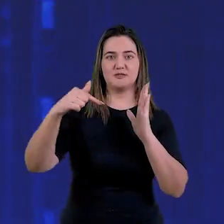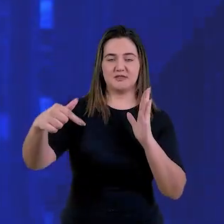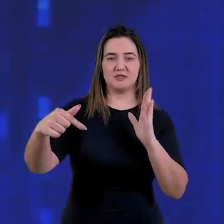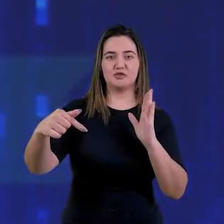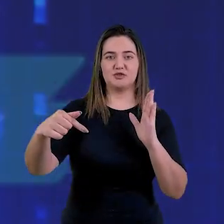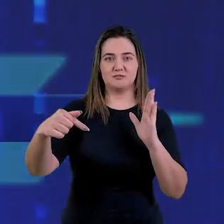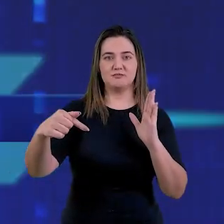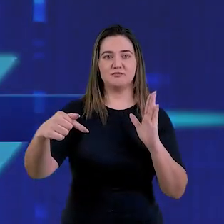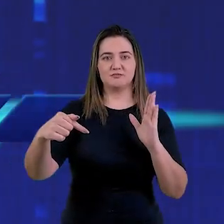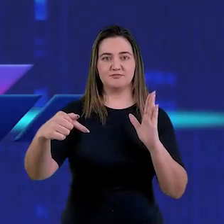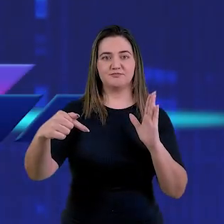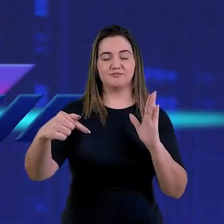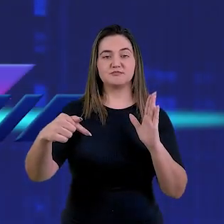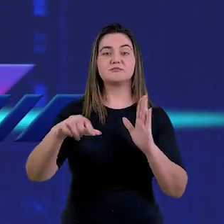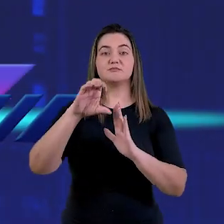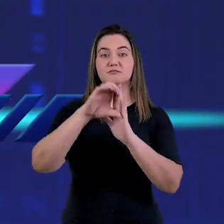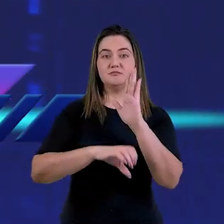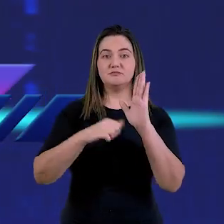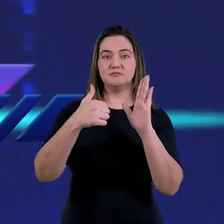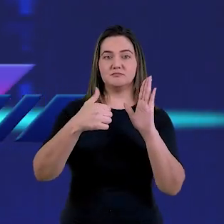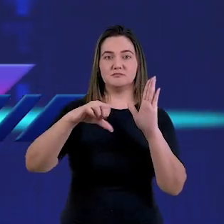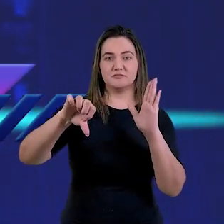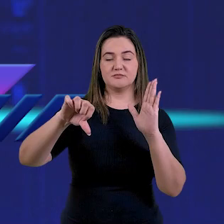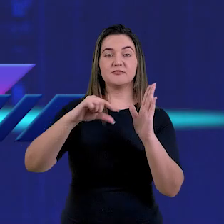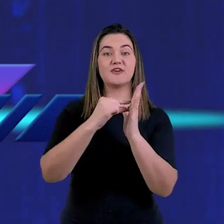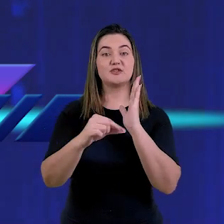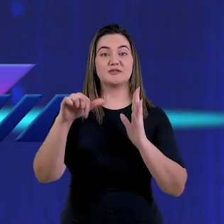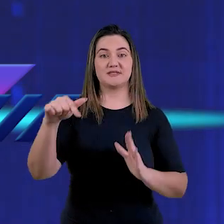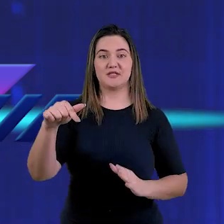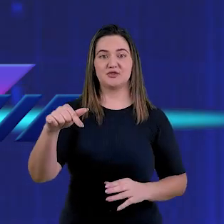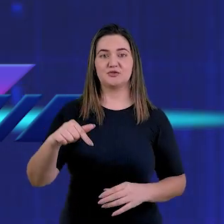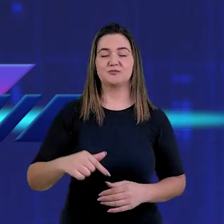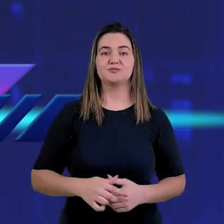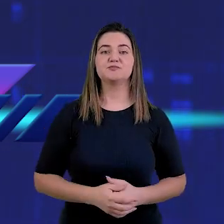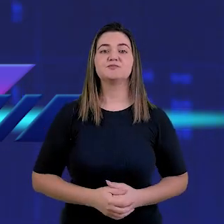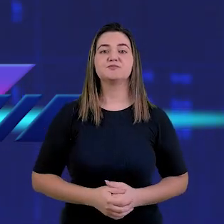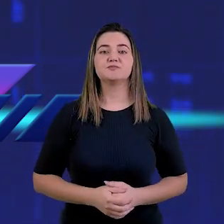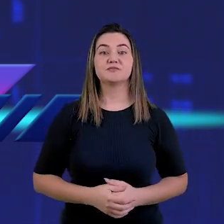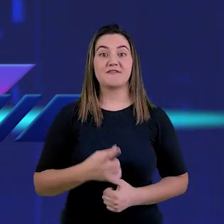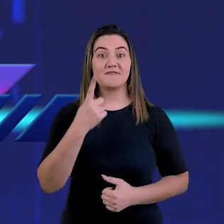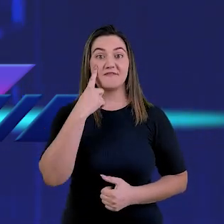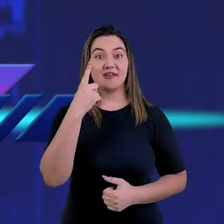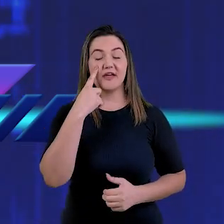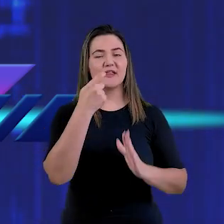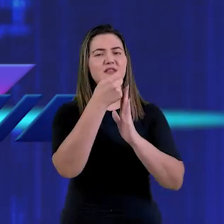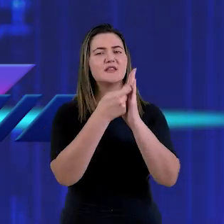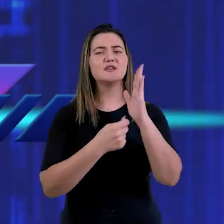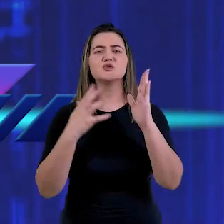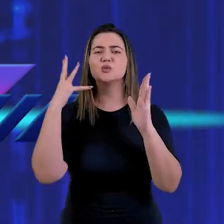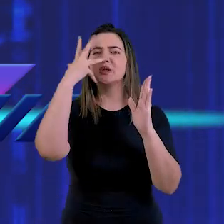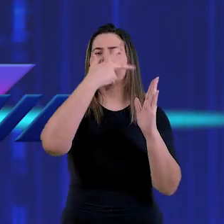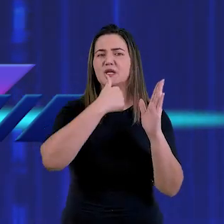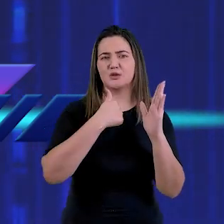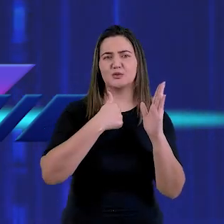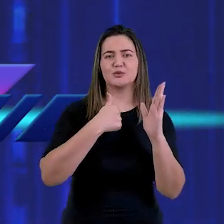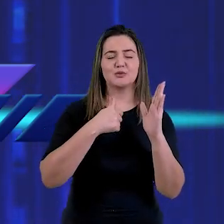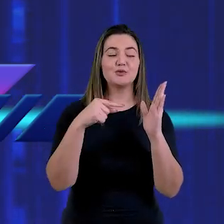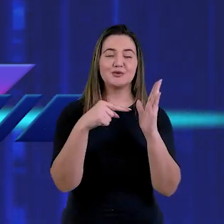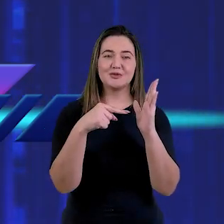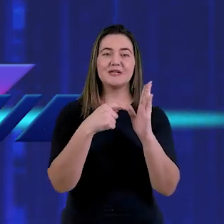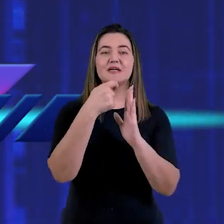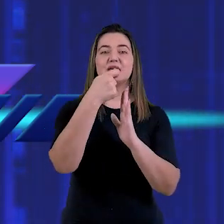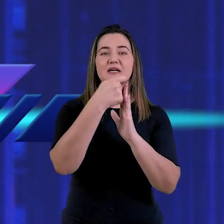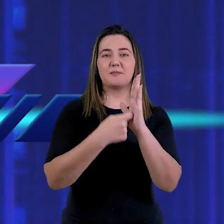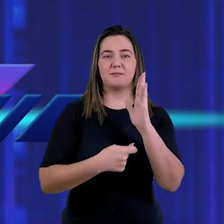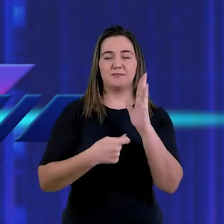versículo 7. Apocalipse 19 e o versículo 7. Olha que texto lindo na palavra